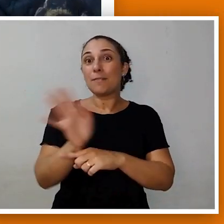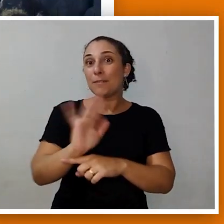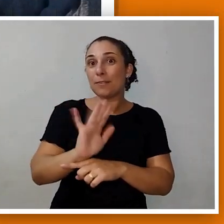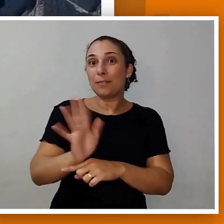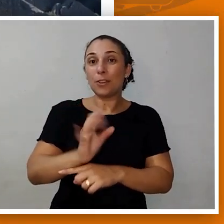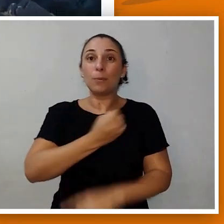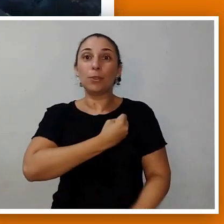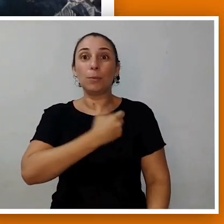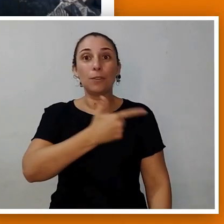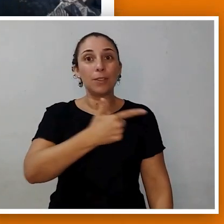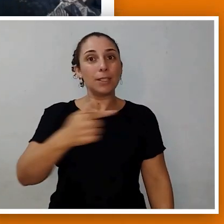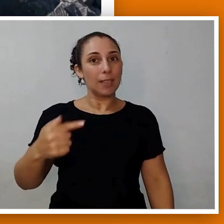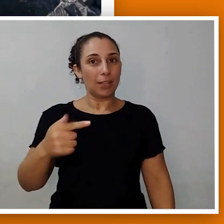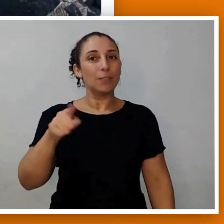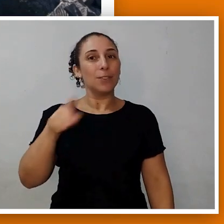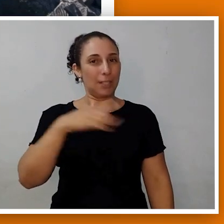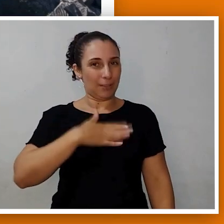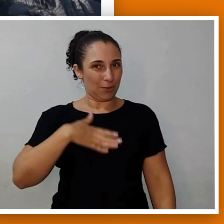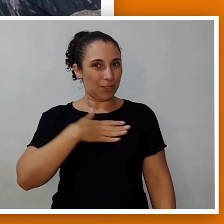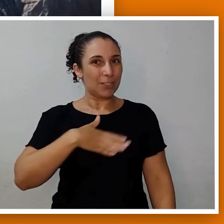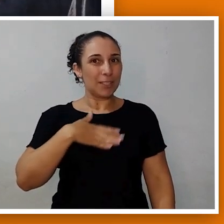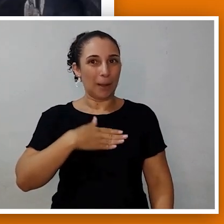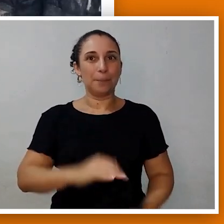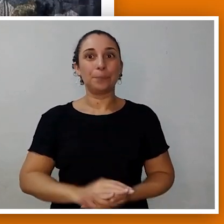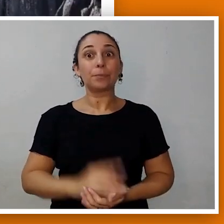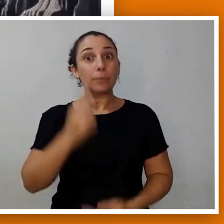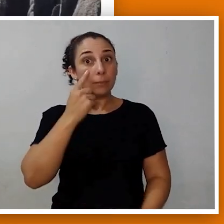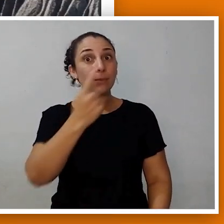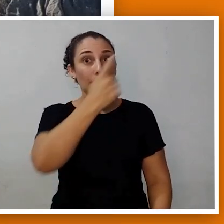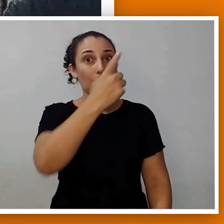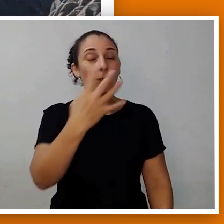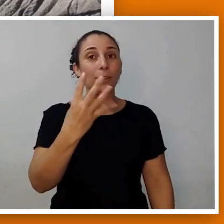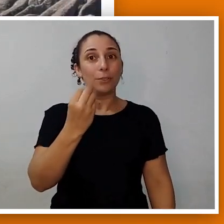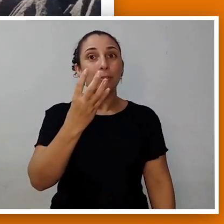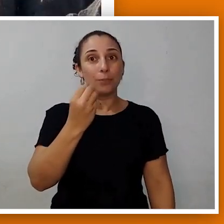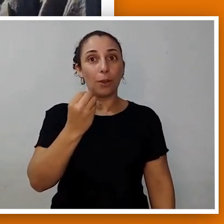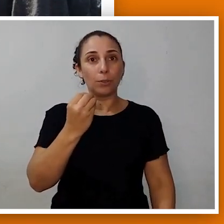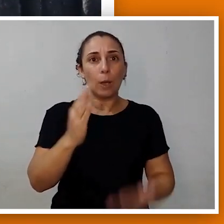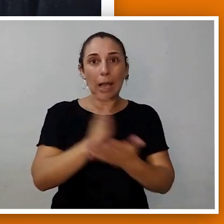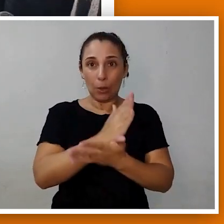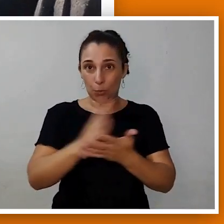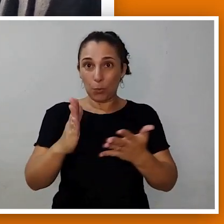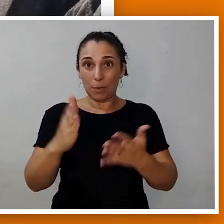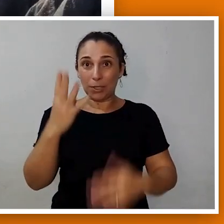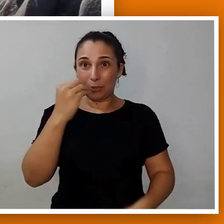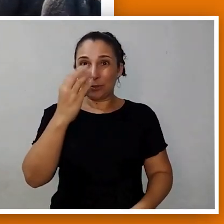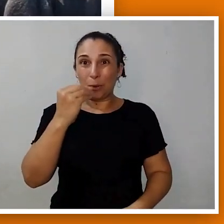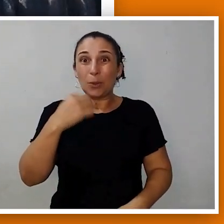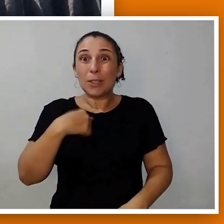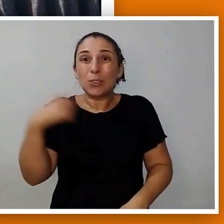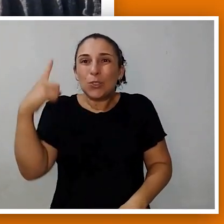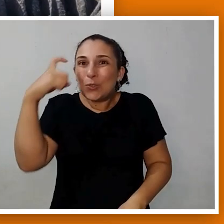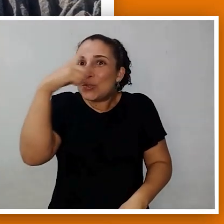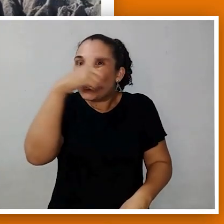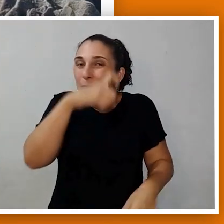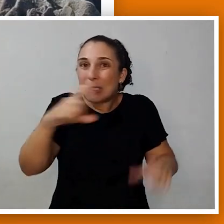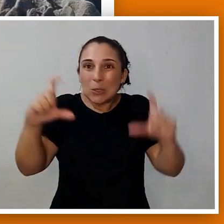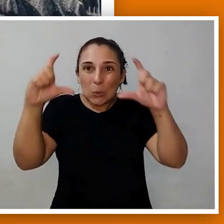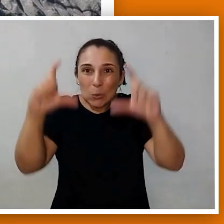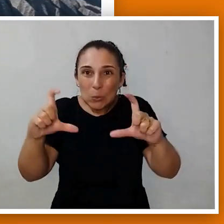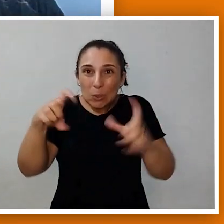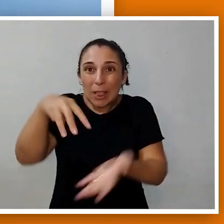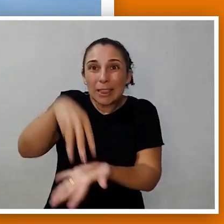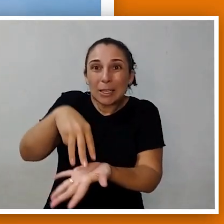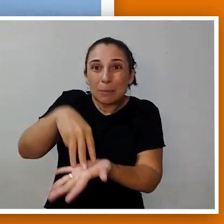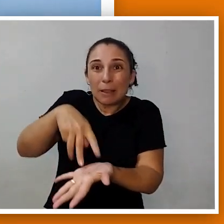27, que eu tenho certeza que você vai gostar. Tá vendo? Nessas fotos, algumas dessas fotos, eu tive bastante dificuldade de fazer,